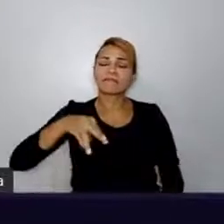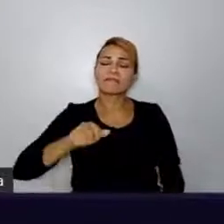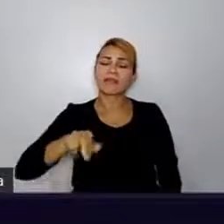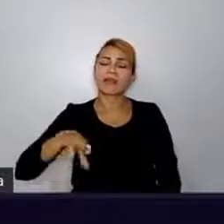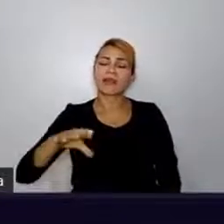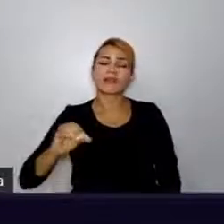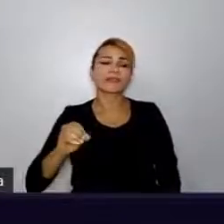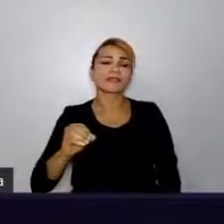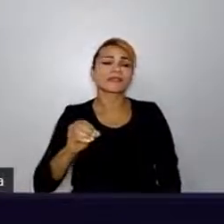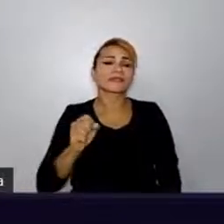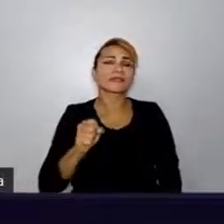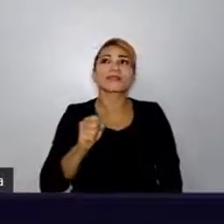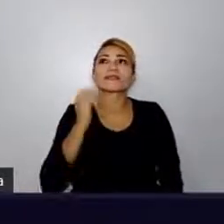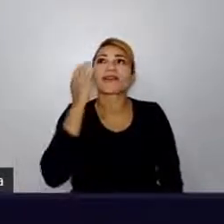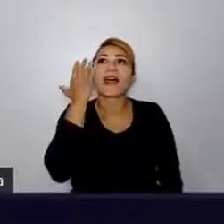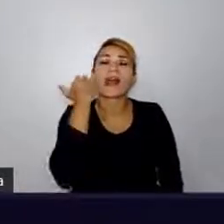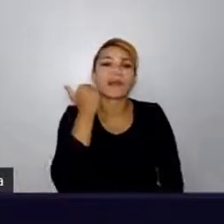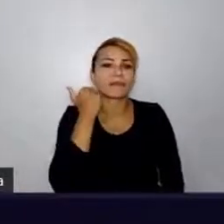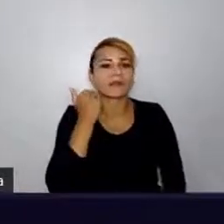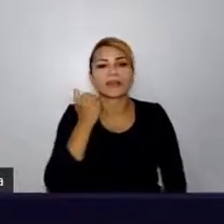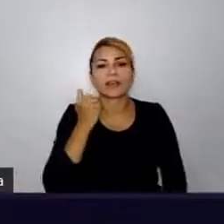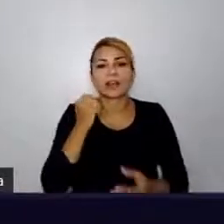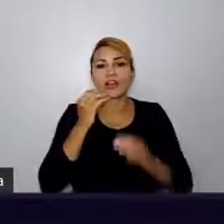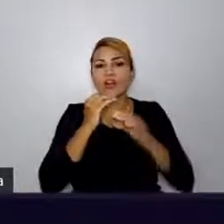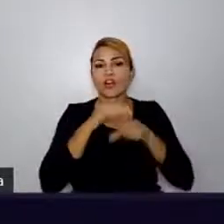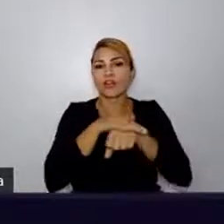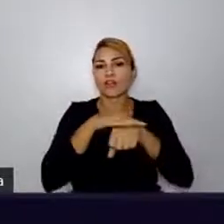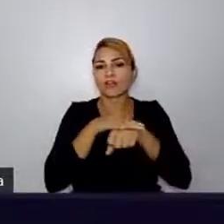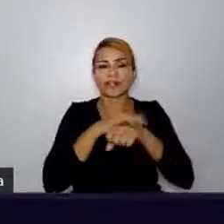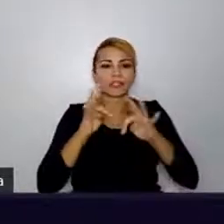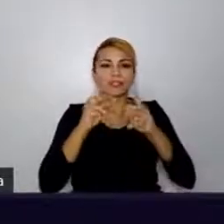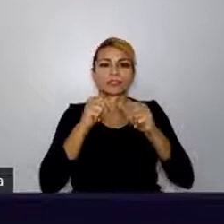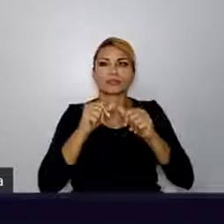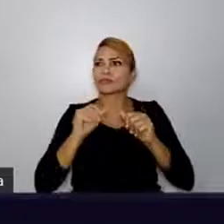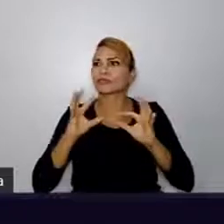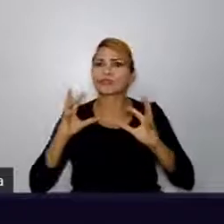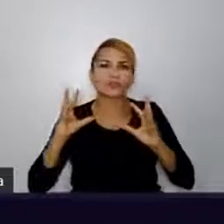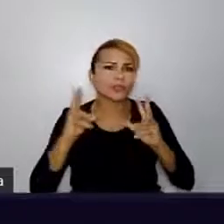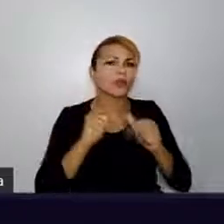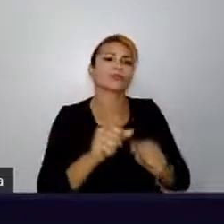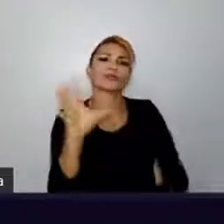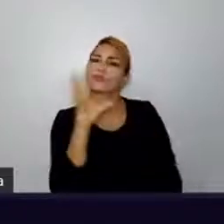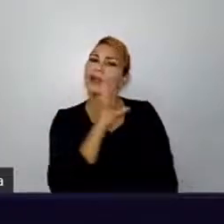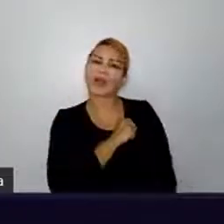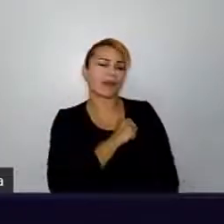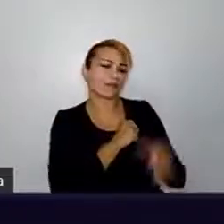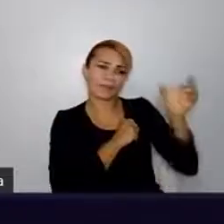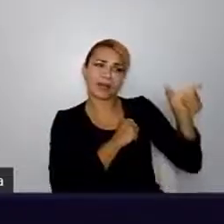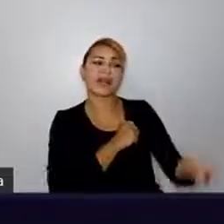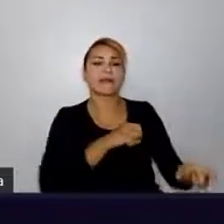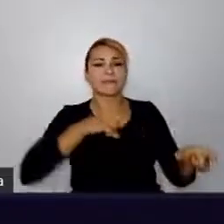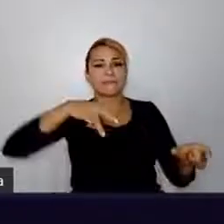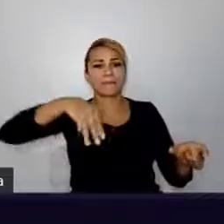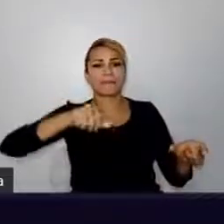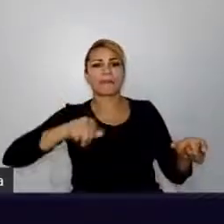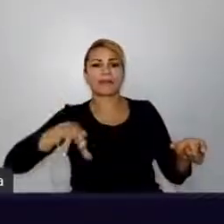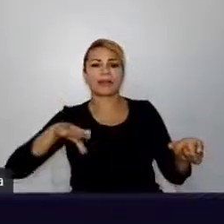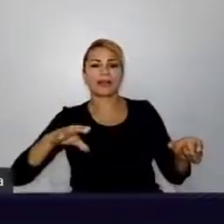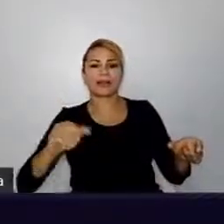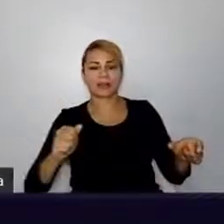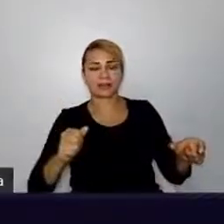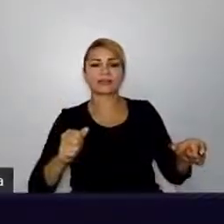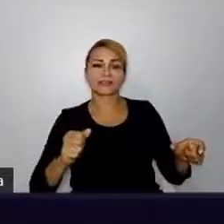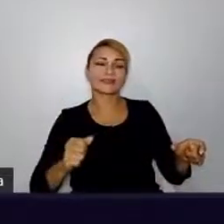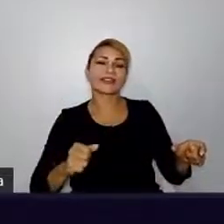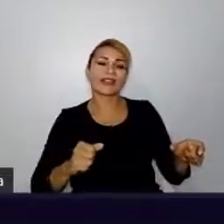E todo mundo ama Marcos. E a gente costuma brincar que por causa dele eu entrei uma mulher das cavernas e